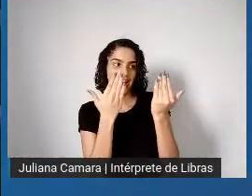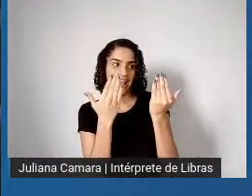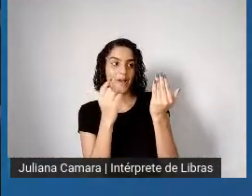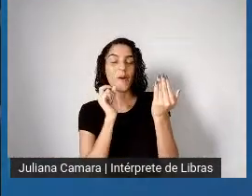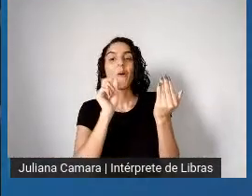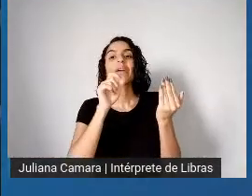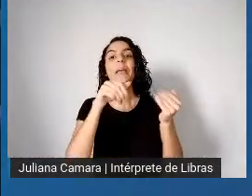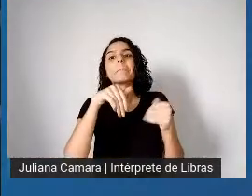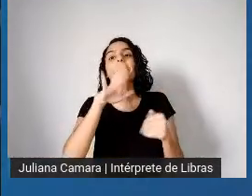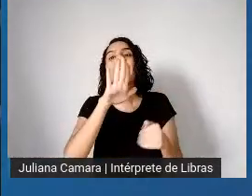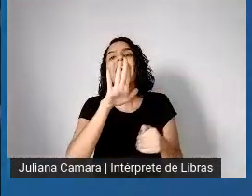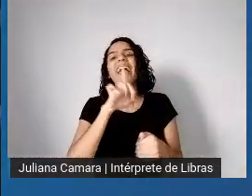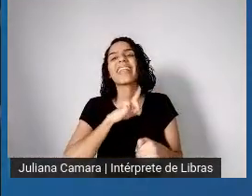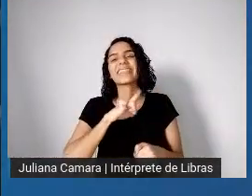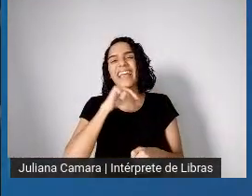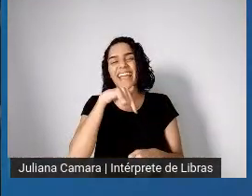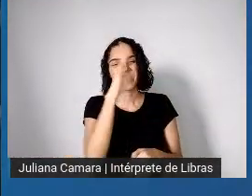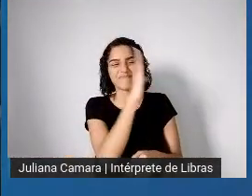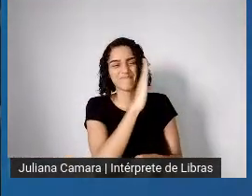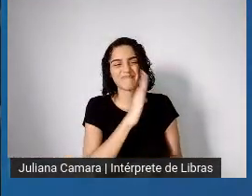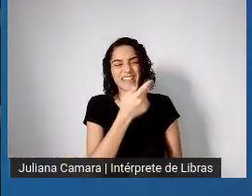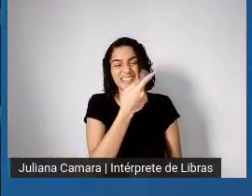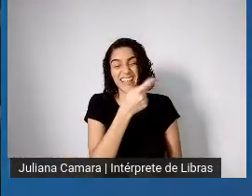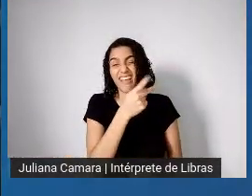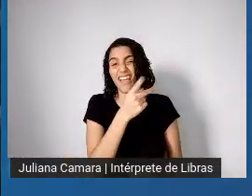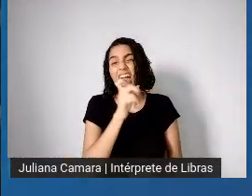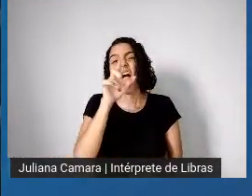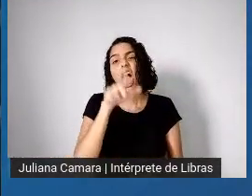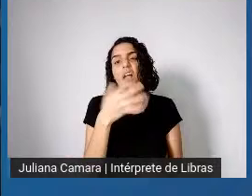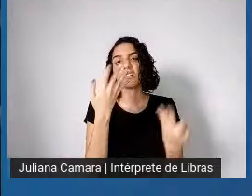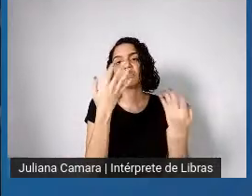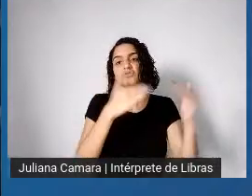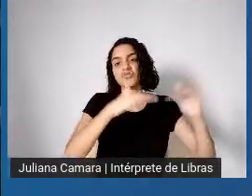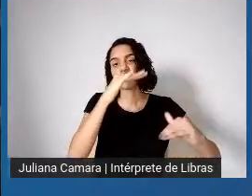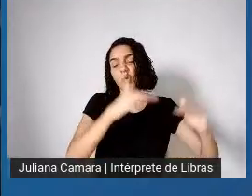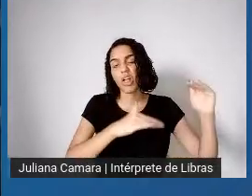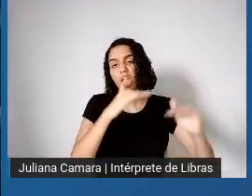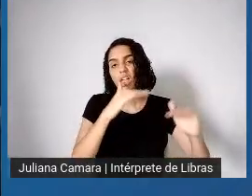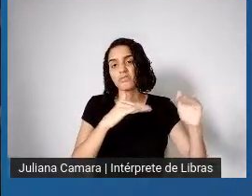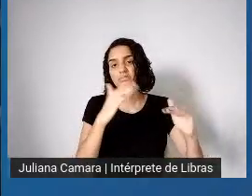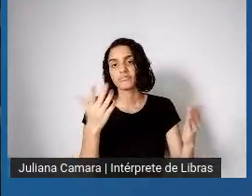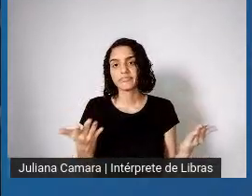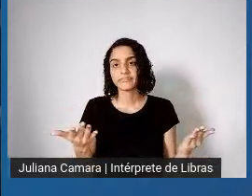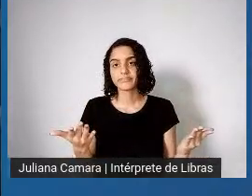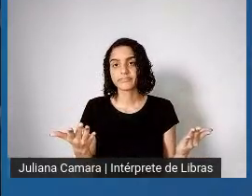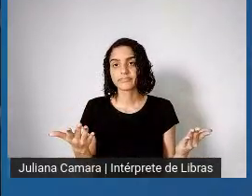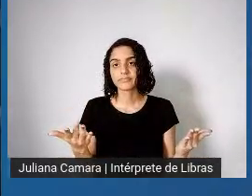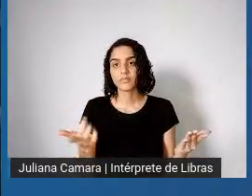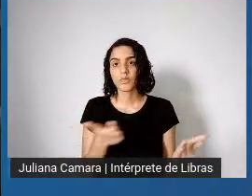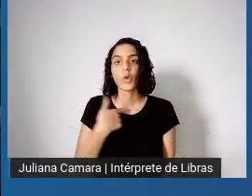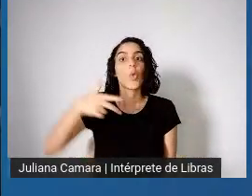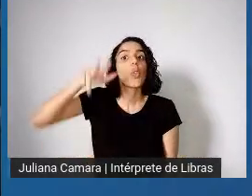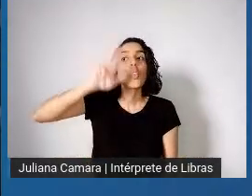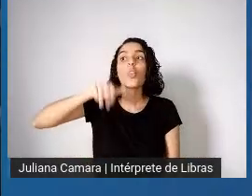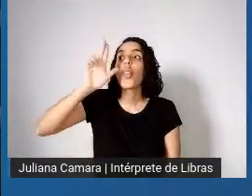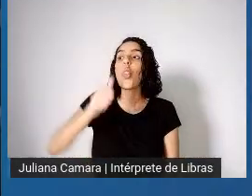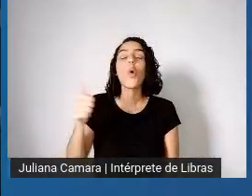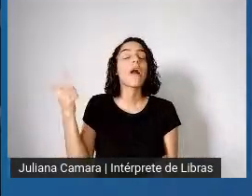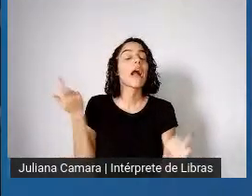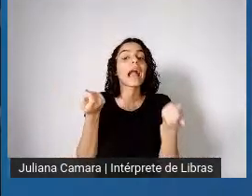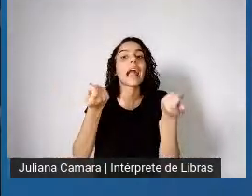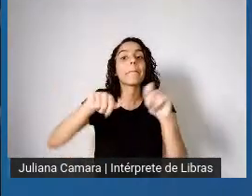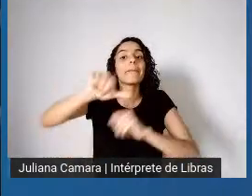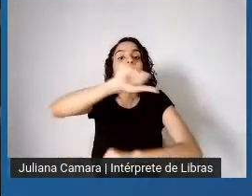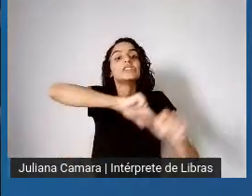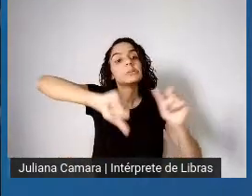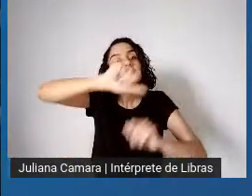Essa desigualdade, que já faz parte da paisagem, ela nunca conseguiu mobilizar adequadamente o país em um